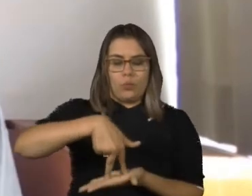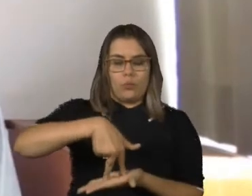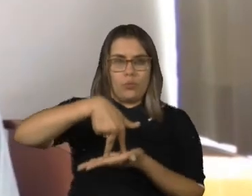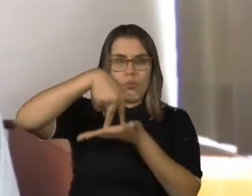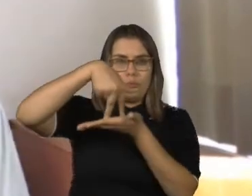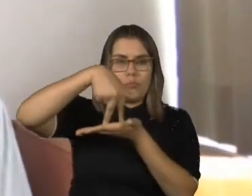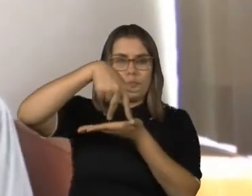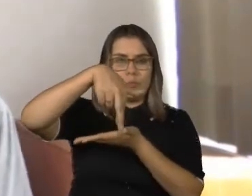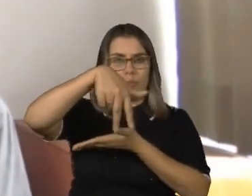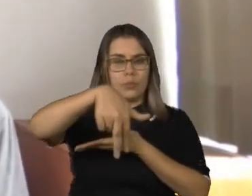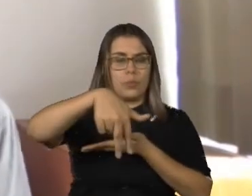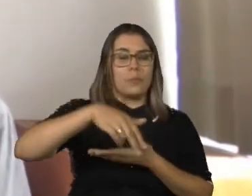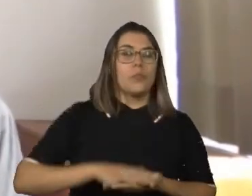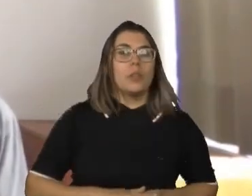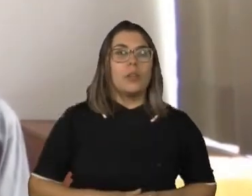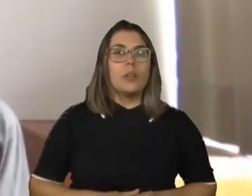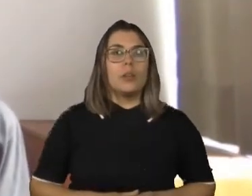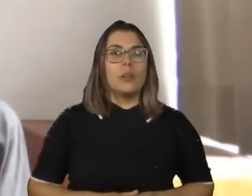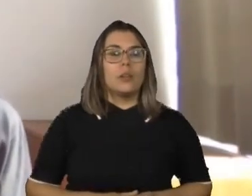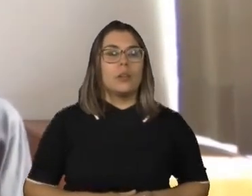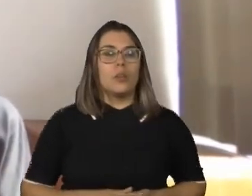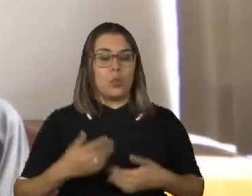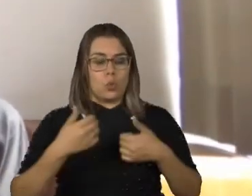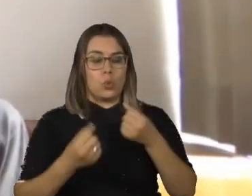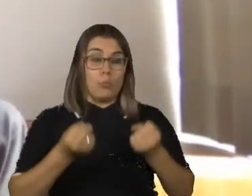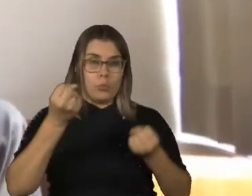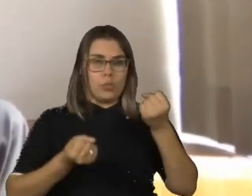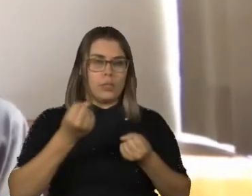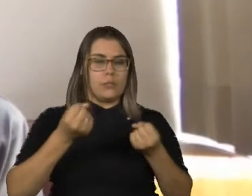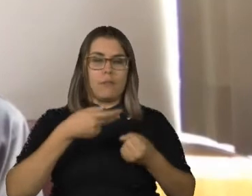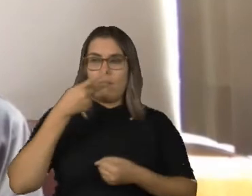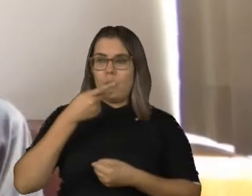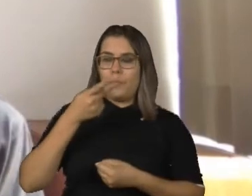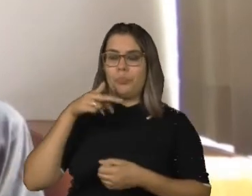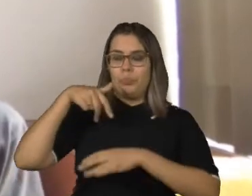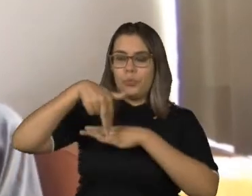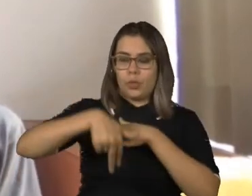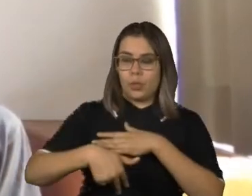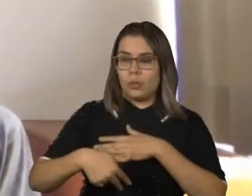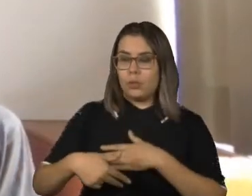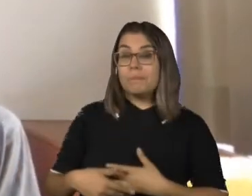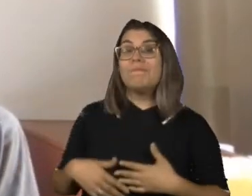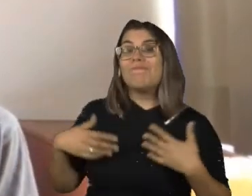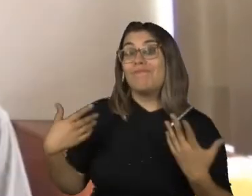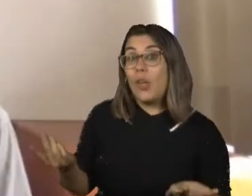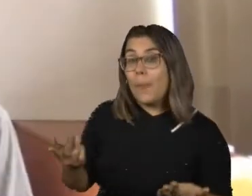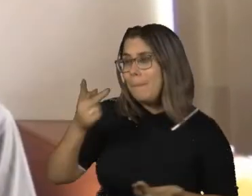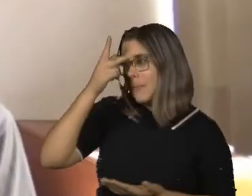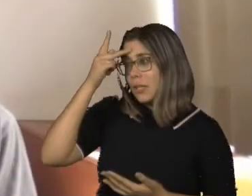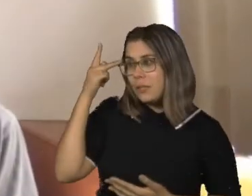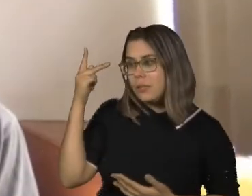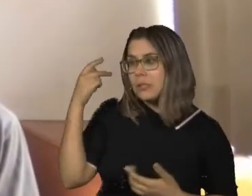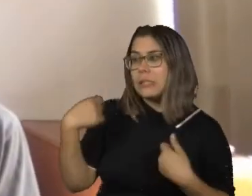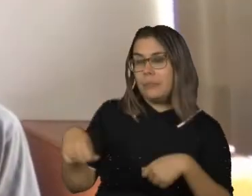O motorista parou, desceu, veio até ele e disse, gente que nem você tem